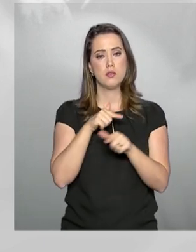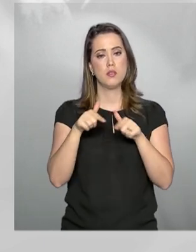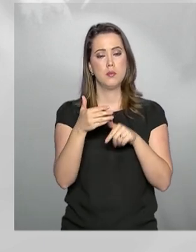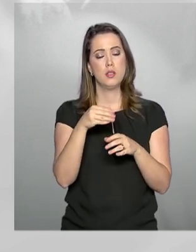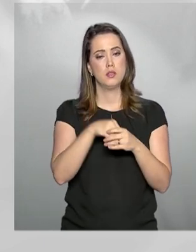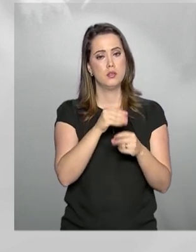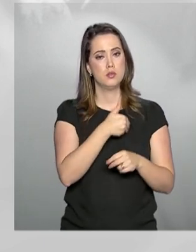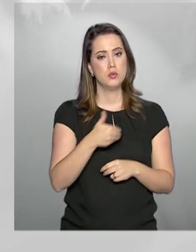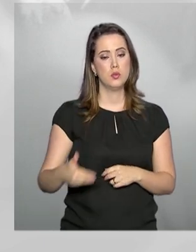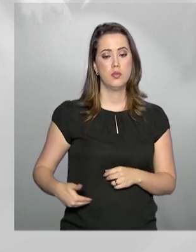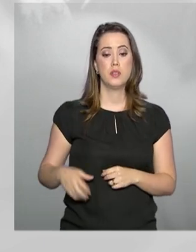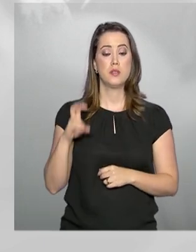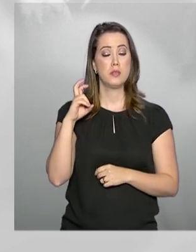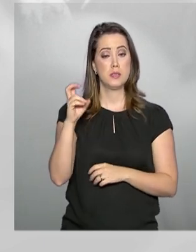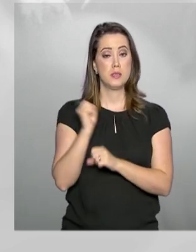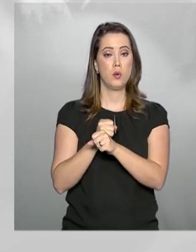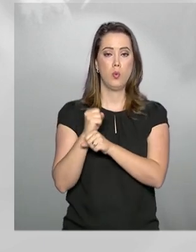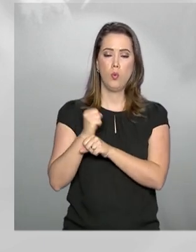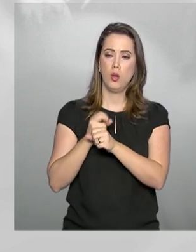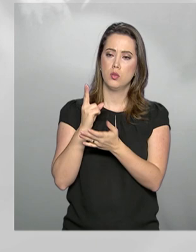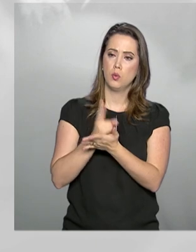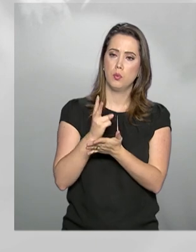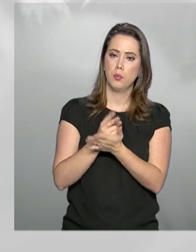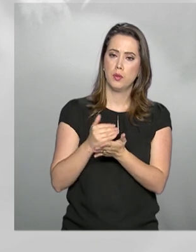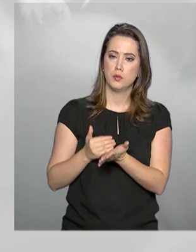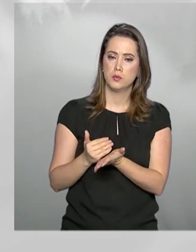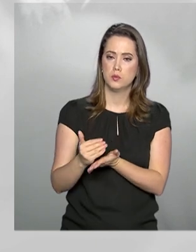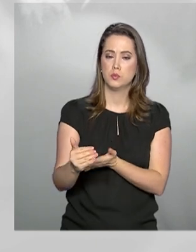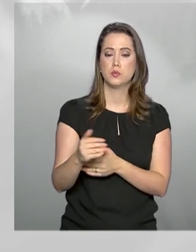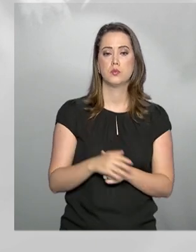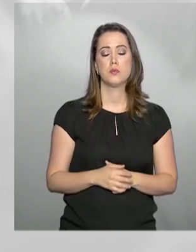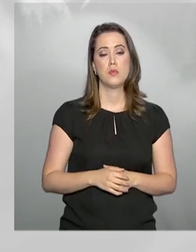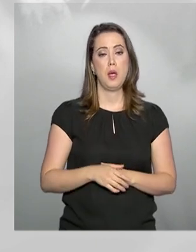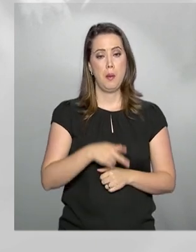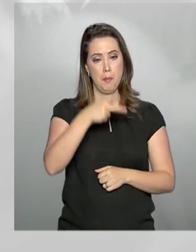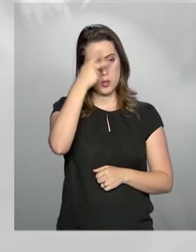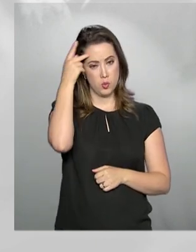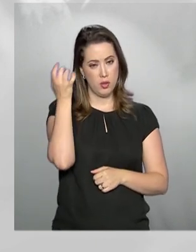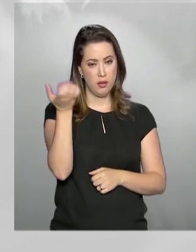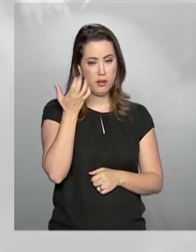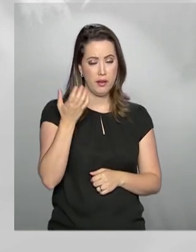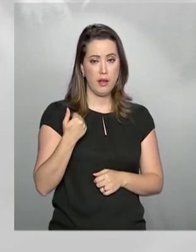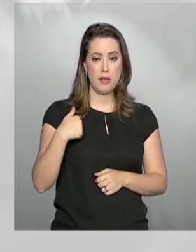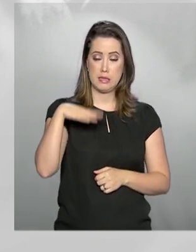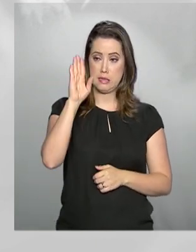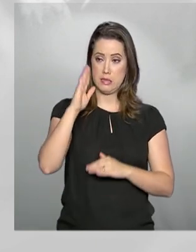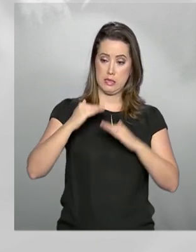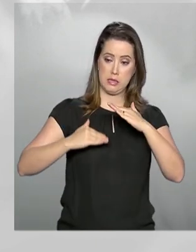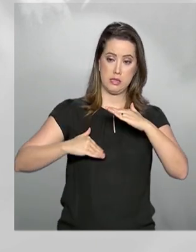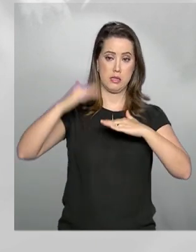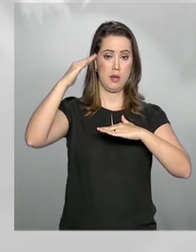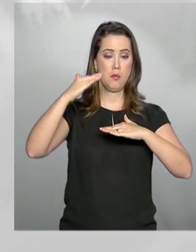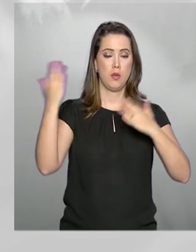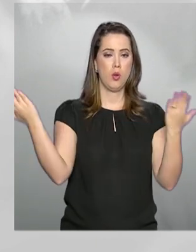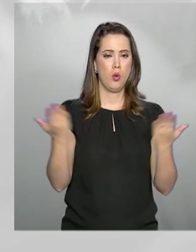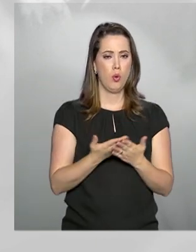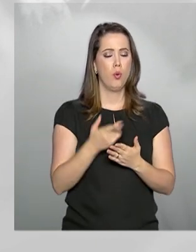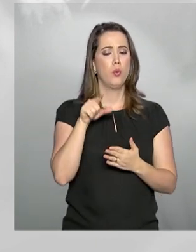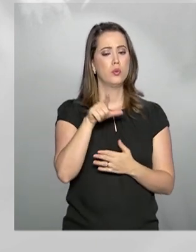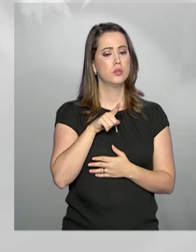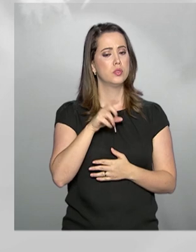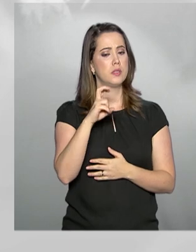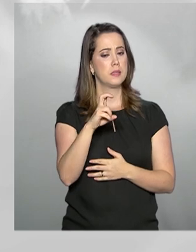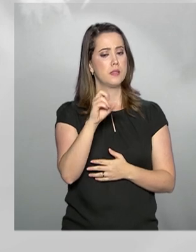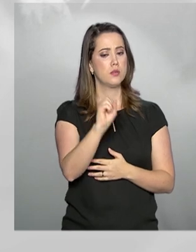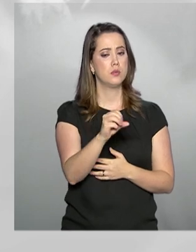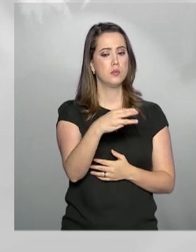público e de 5 anos no mesmo cargo. Quem quiser receber um benefício acima do teto, hoje estabelecido em R